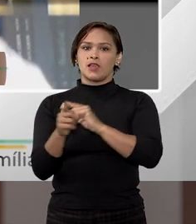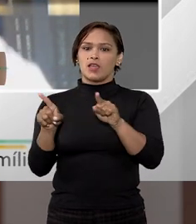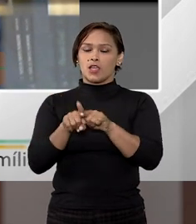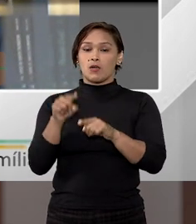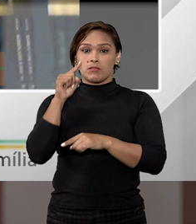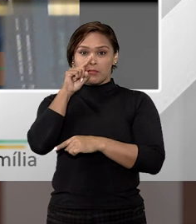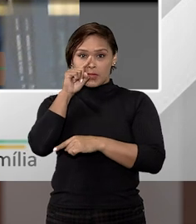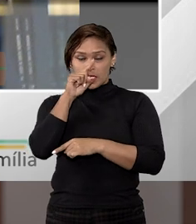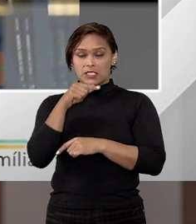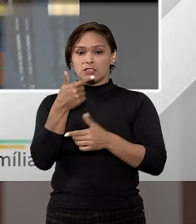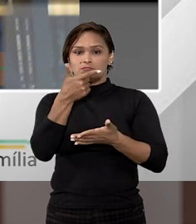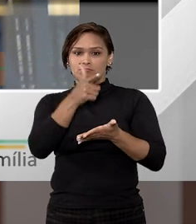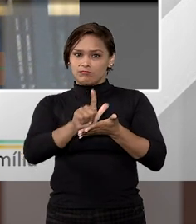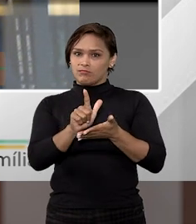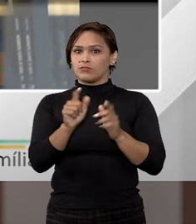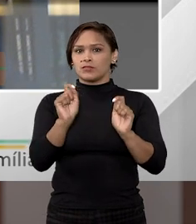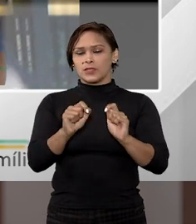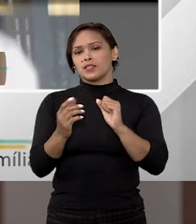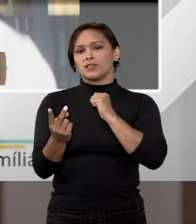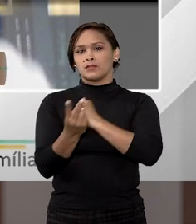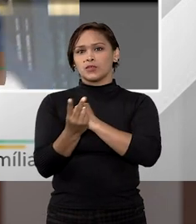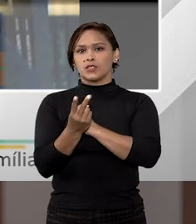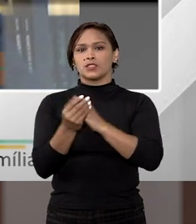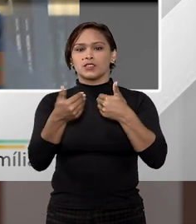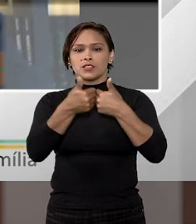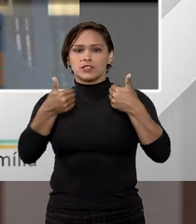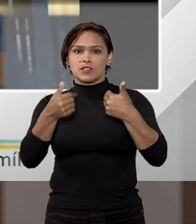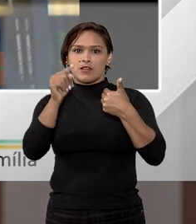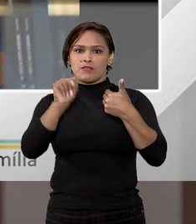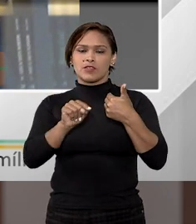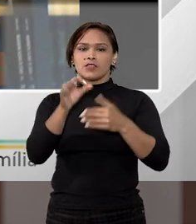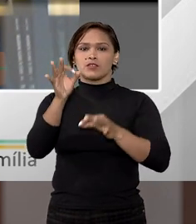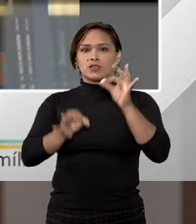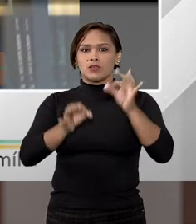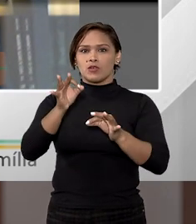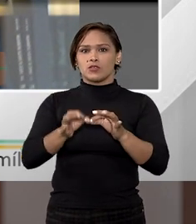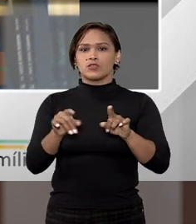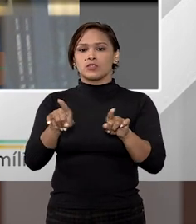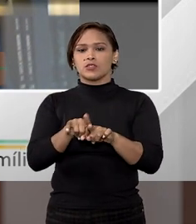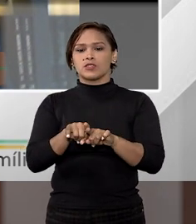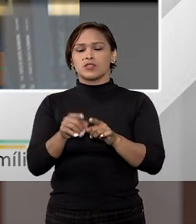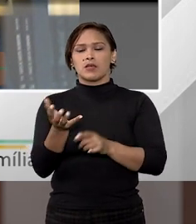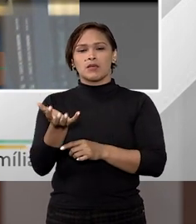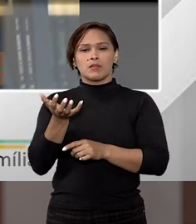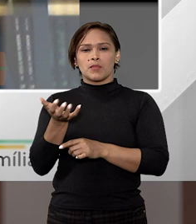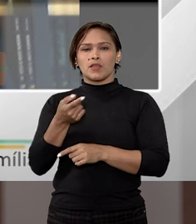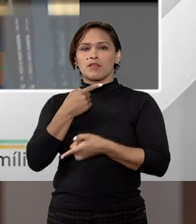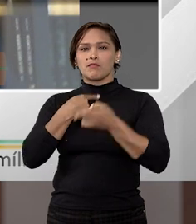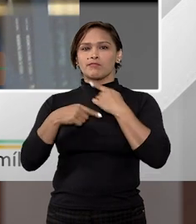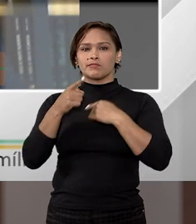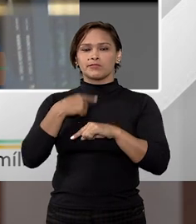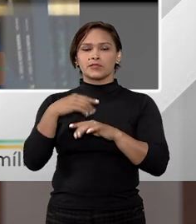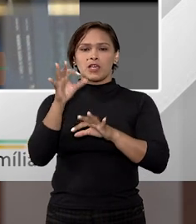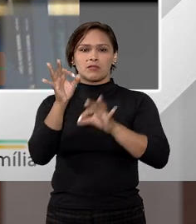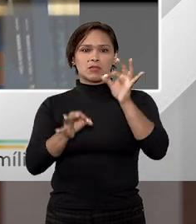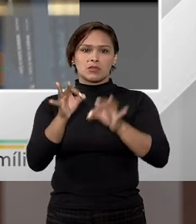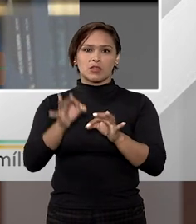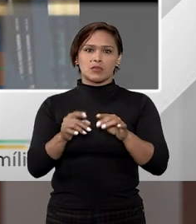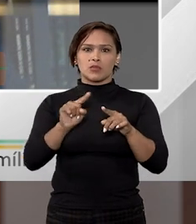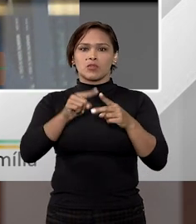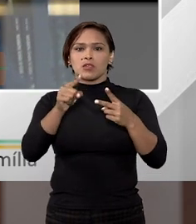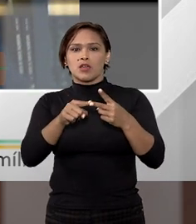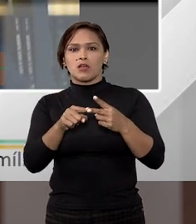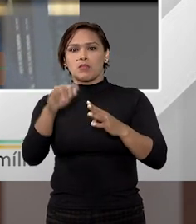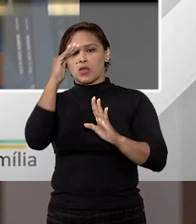correndo um risco muito grande de que essa proteção seja realmente afastada quando julgada a minha pretensão pelo tribunal ou